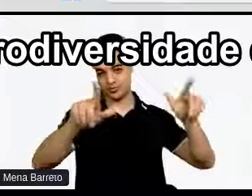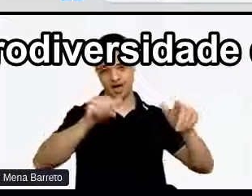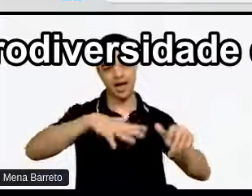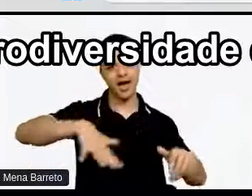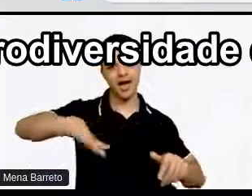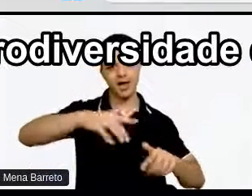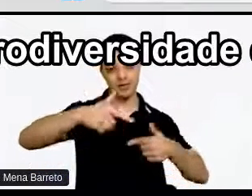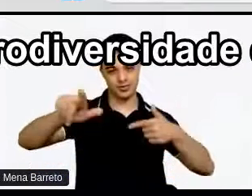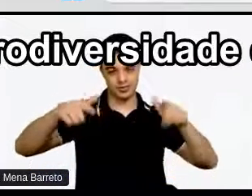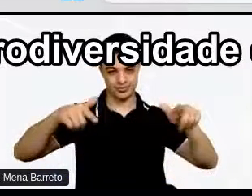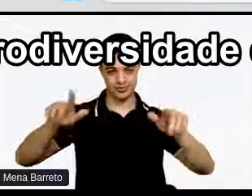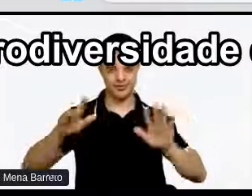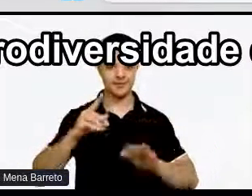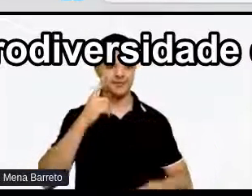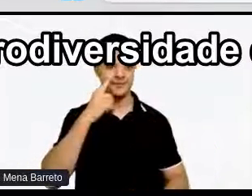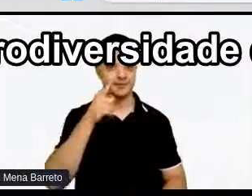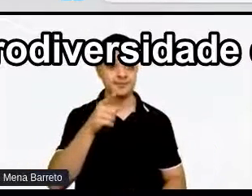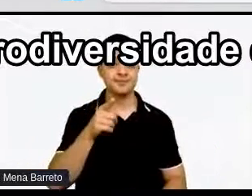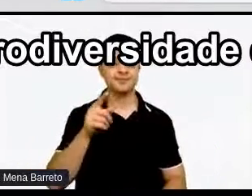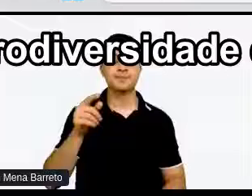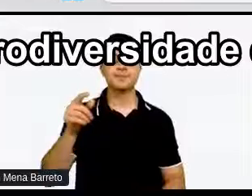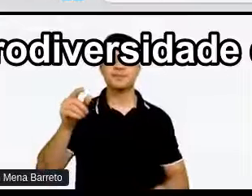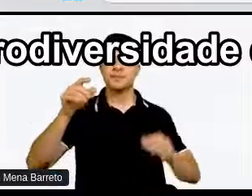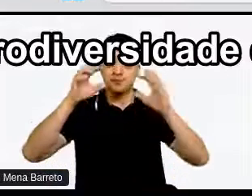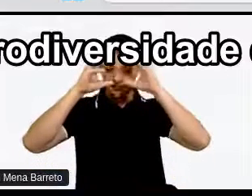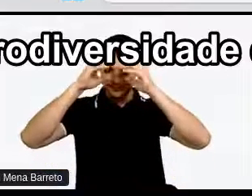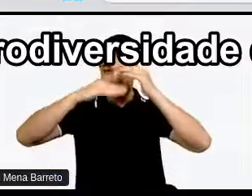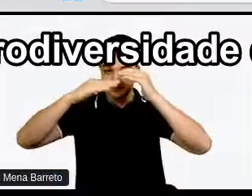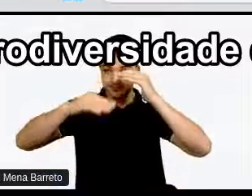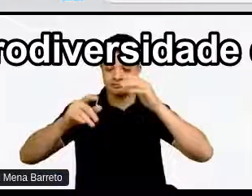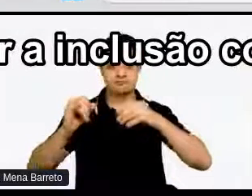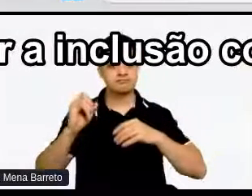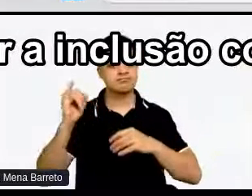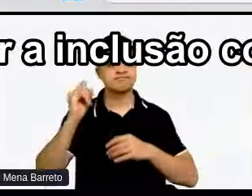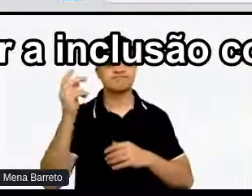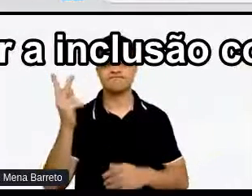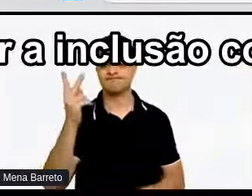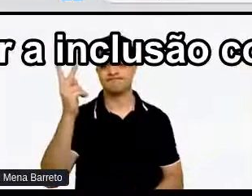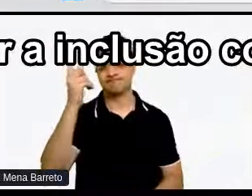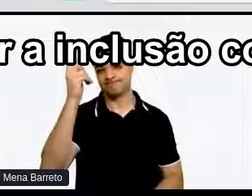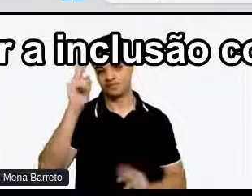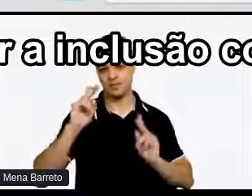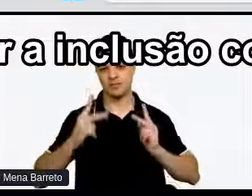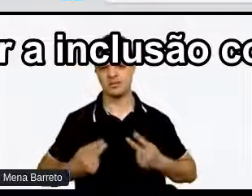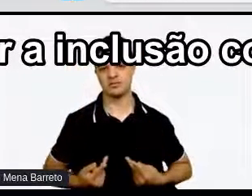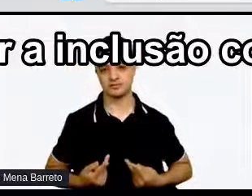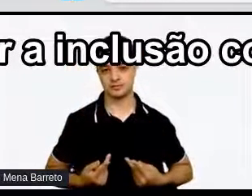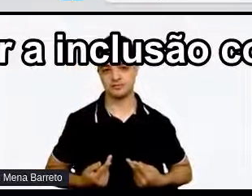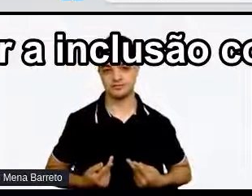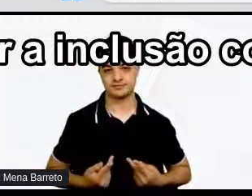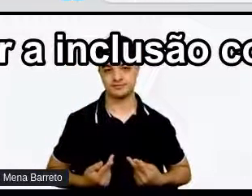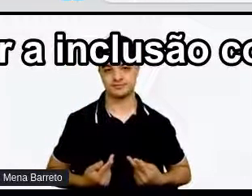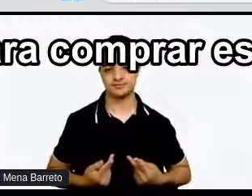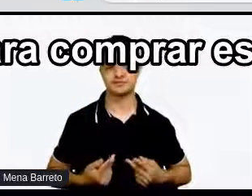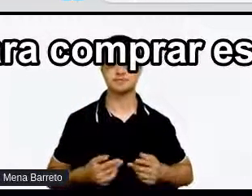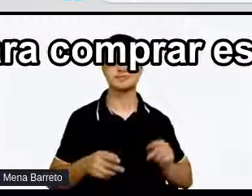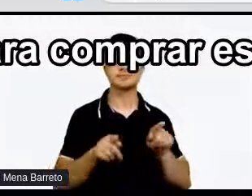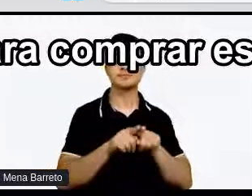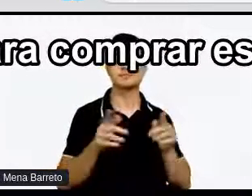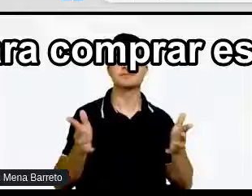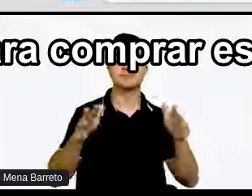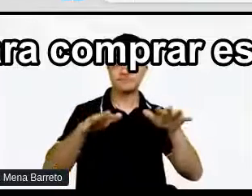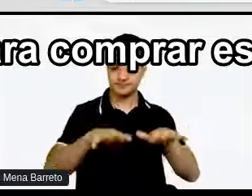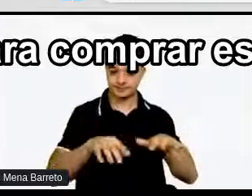Reconhecer a neurodiversidade Como valor humano E estratégico E reconhecer a inclusão Como intencional E atitudinal